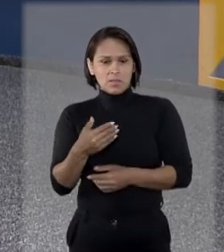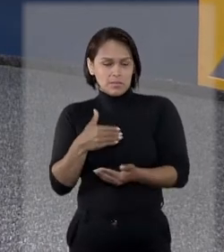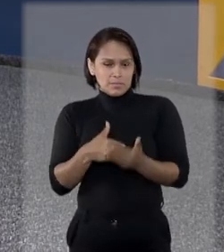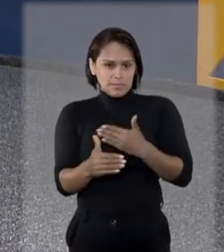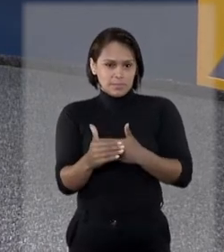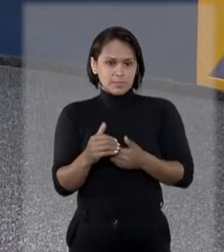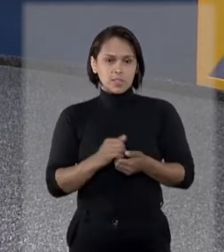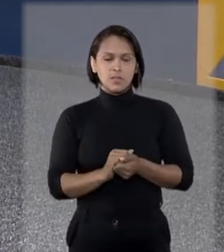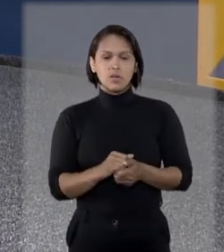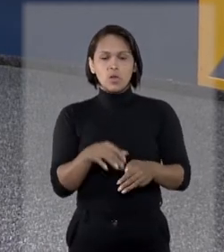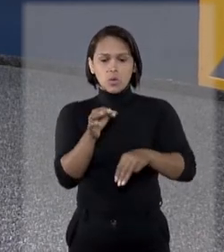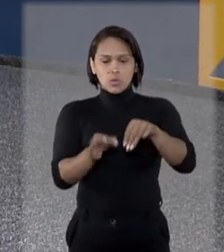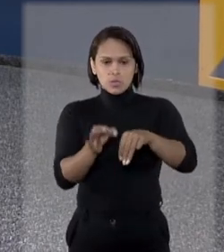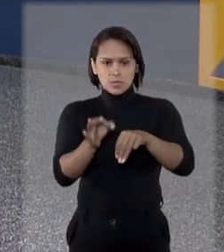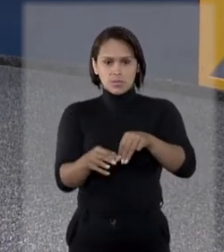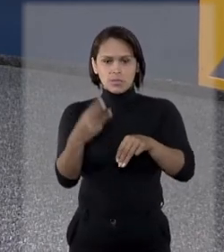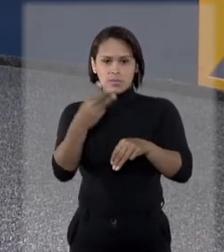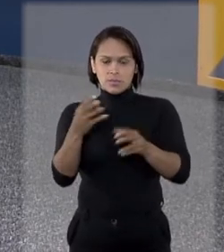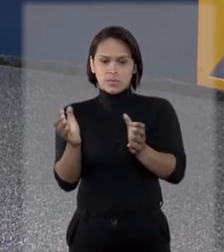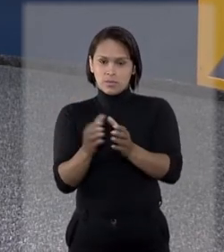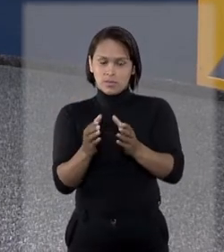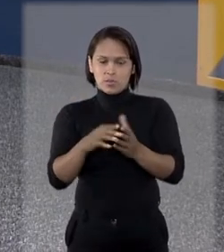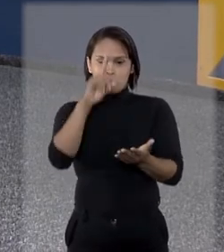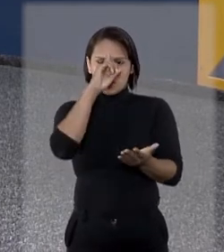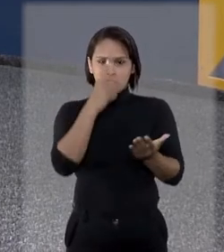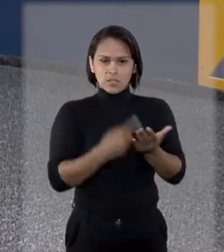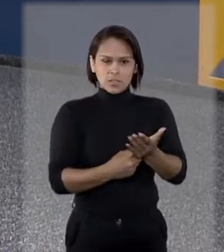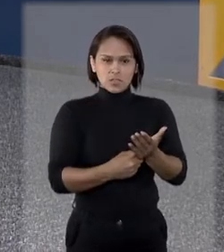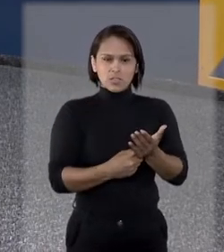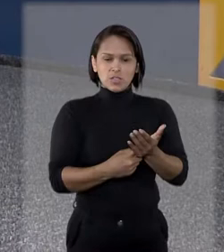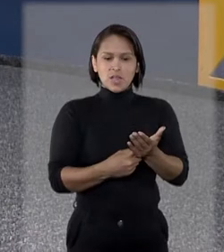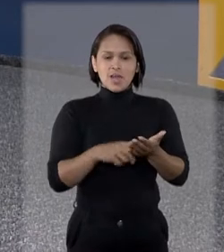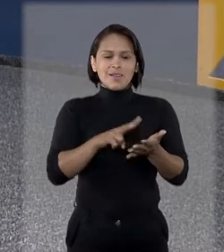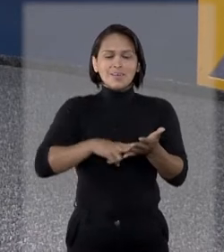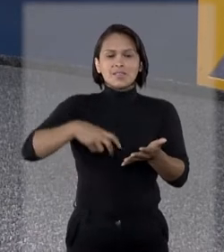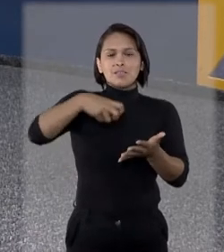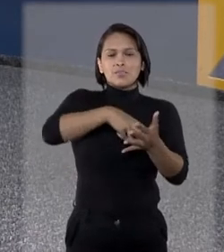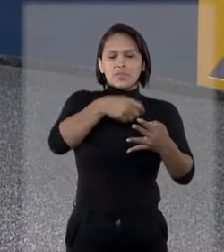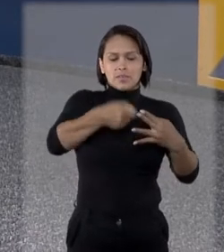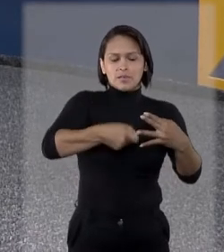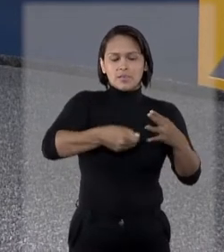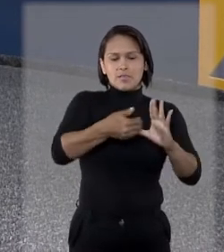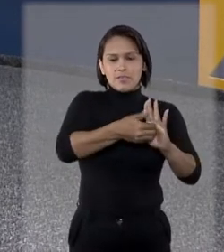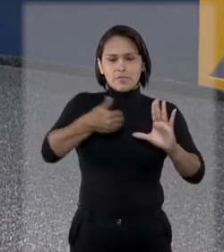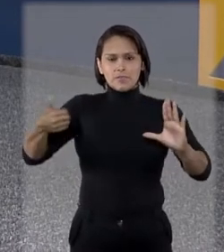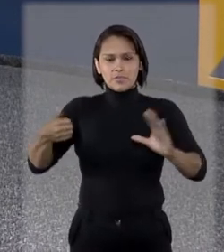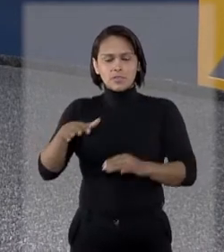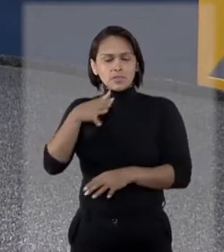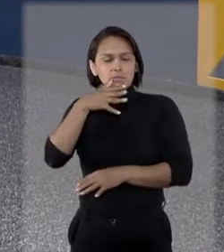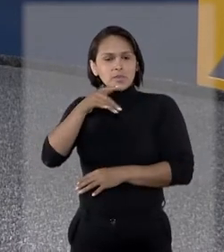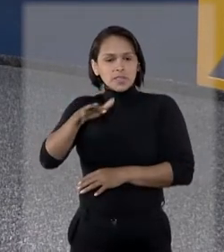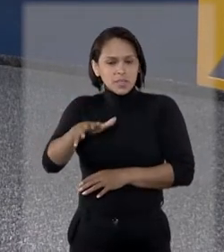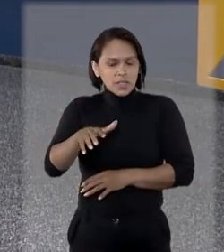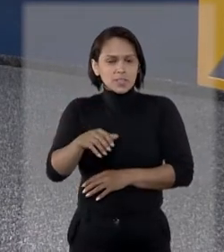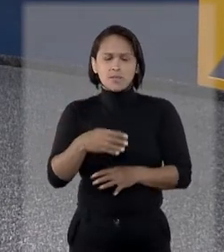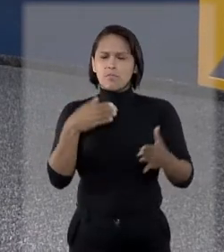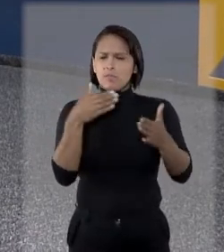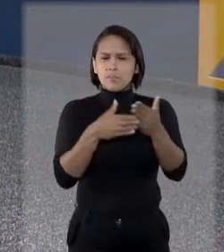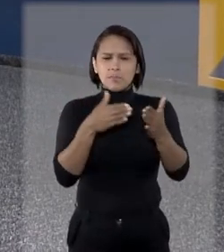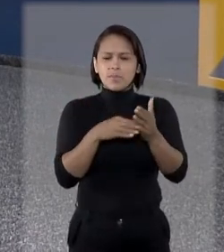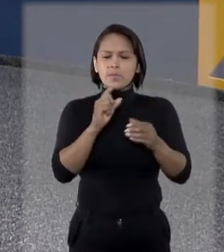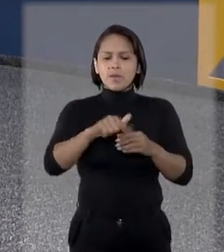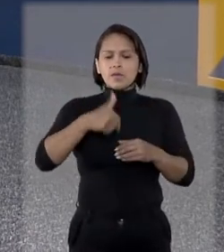semana. Os ministros da terceira turma decidiram que sentença que afastou criança do lar não impede posterior